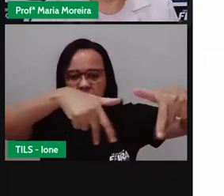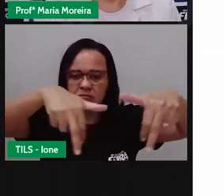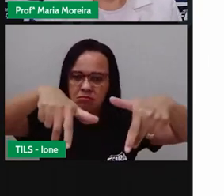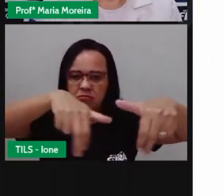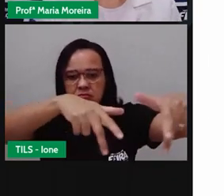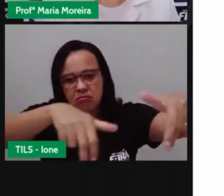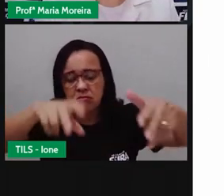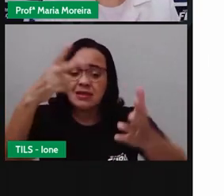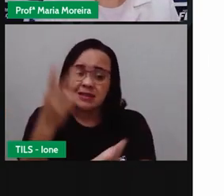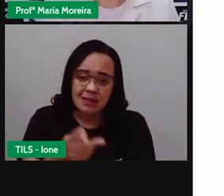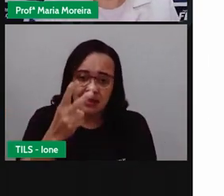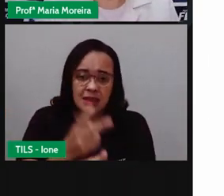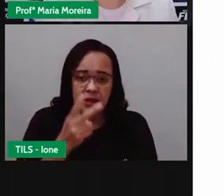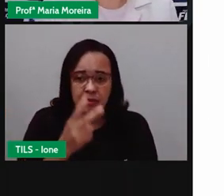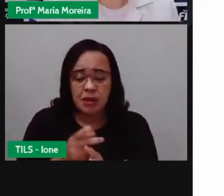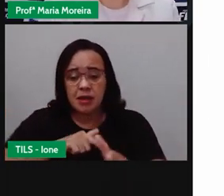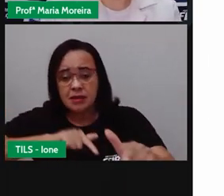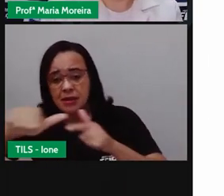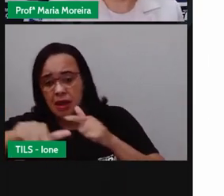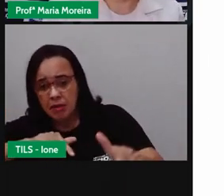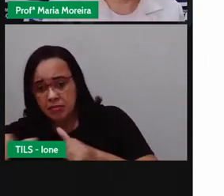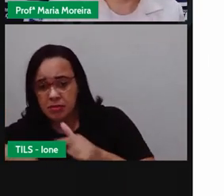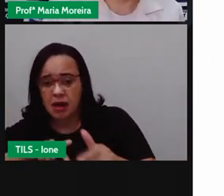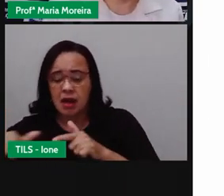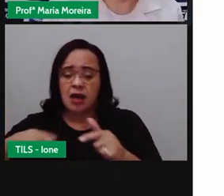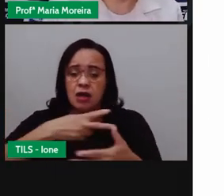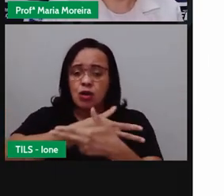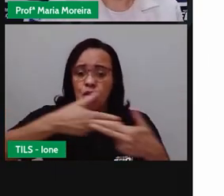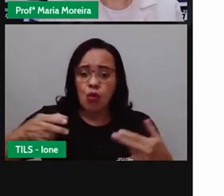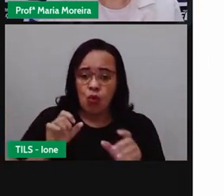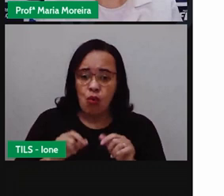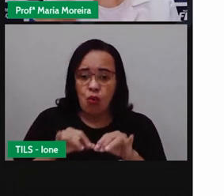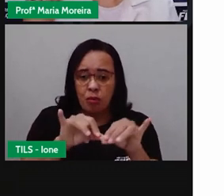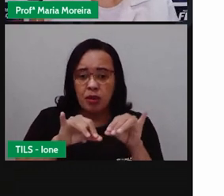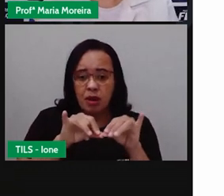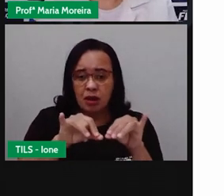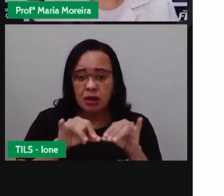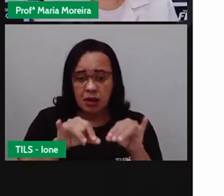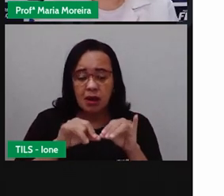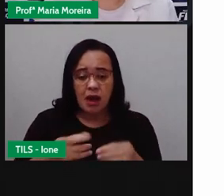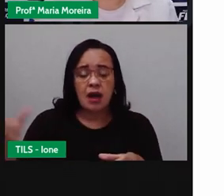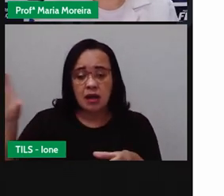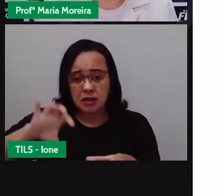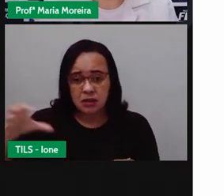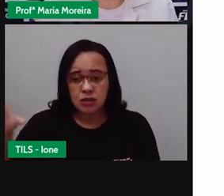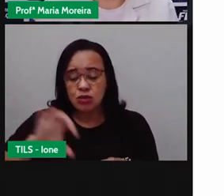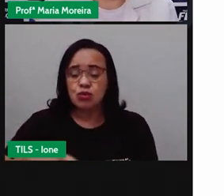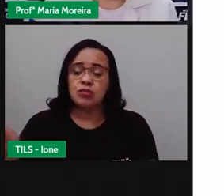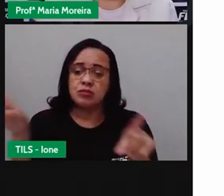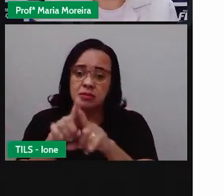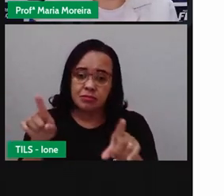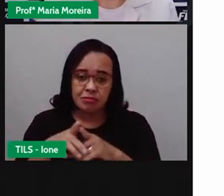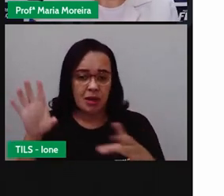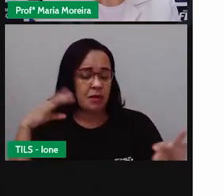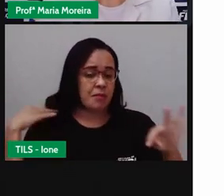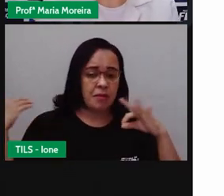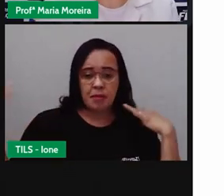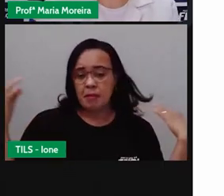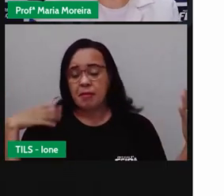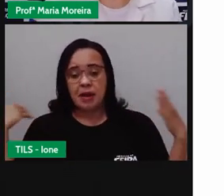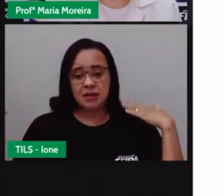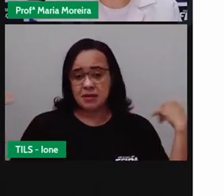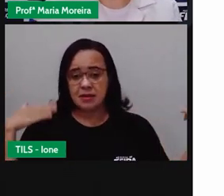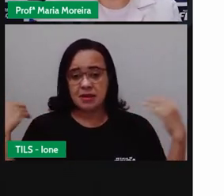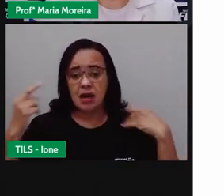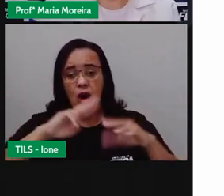trabalho, para fazer compras, para aproveitar a atividade de lazer e para as consultas médicas, por exemplo. E